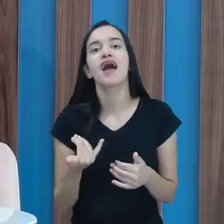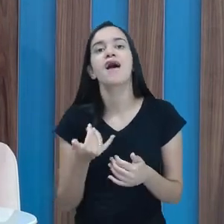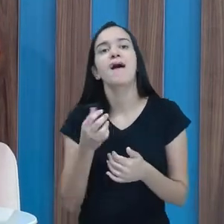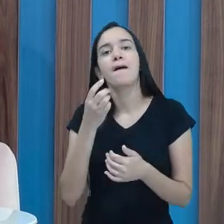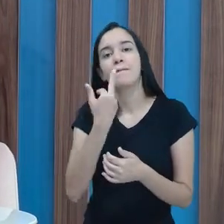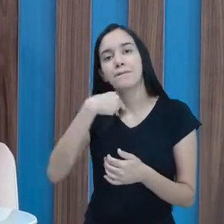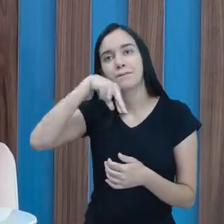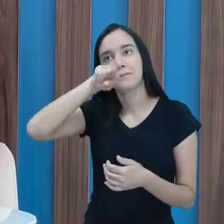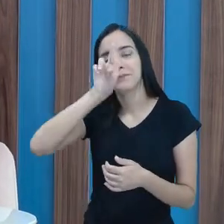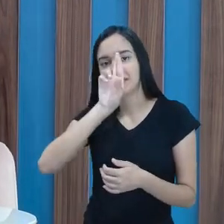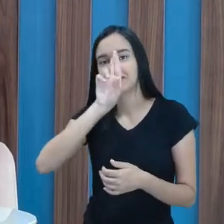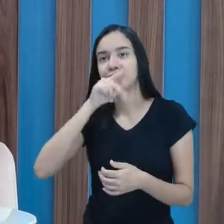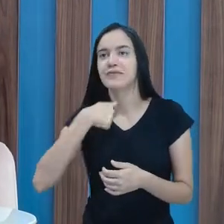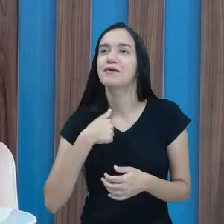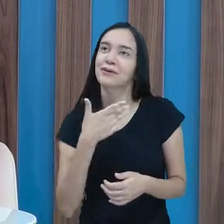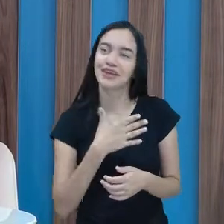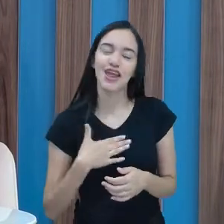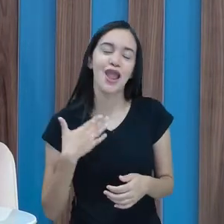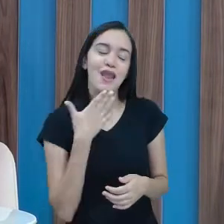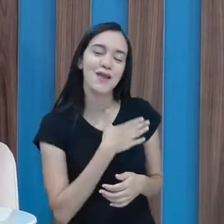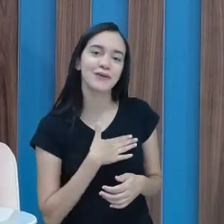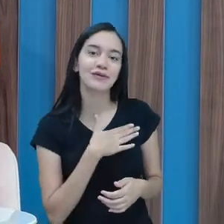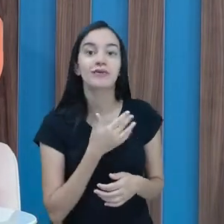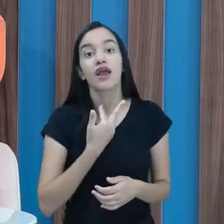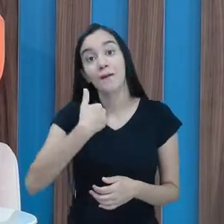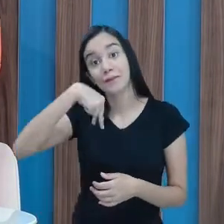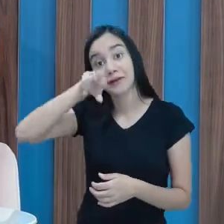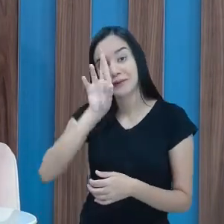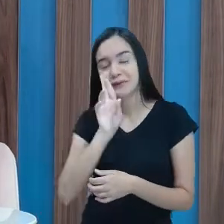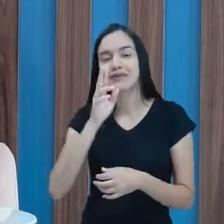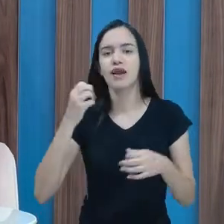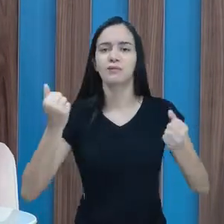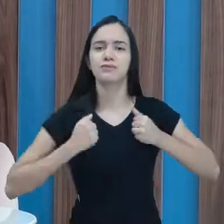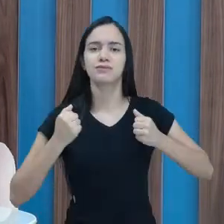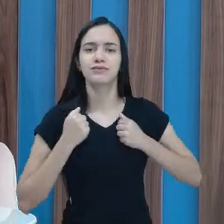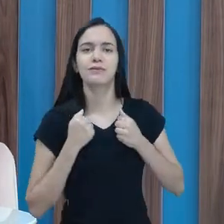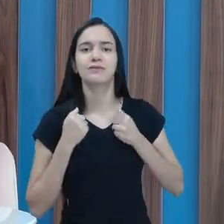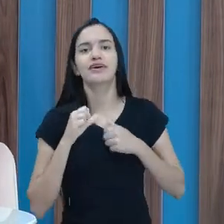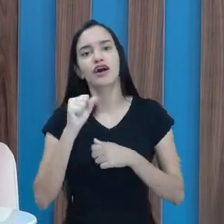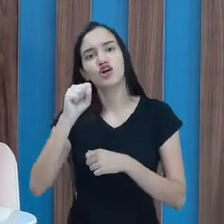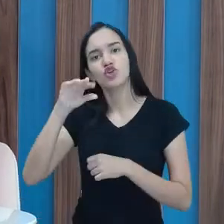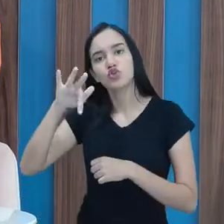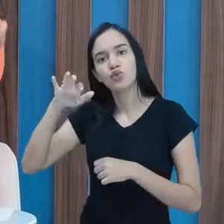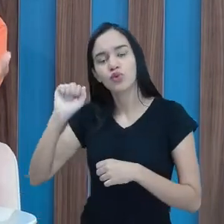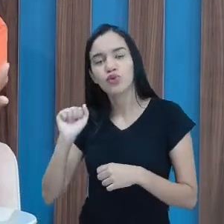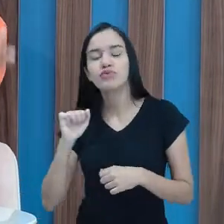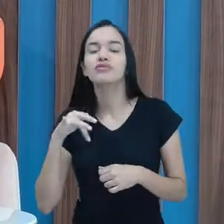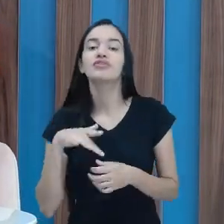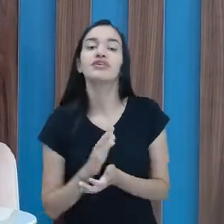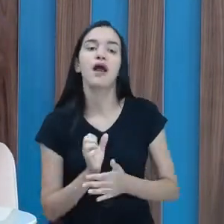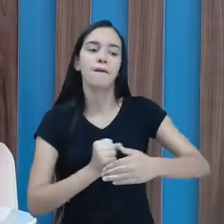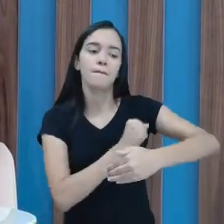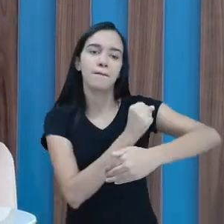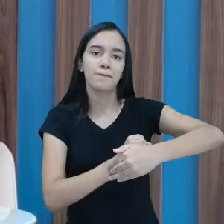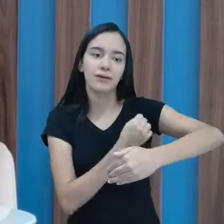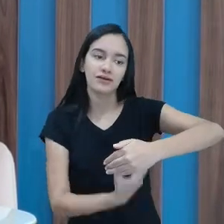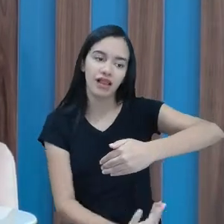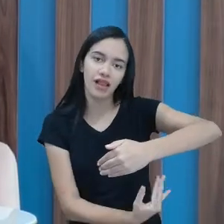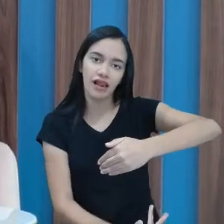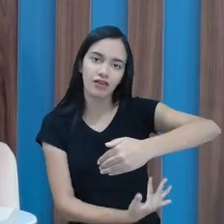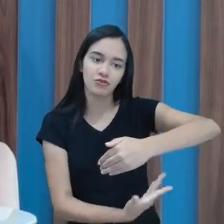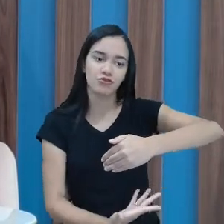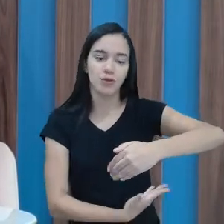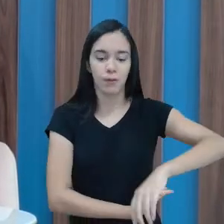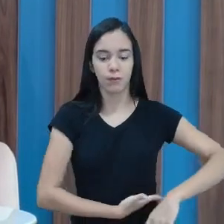dia, eu acho que porque eu gosto muito de comida, né? Meio dia, macaca Sofia, panela no fogo, barriga vazia.